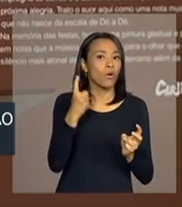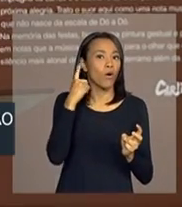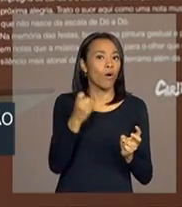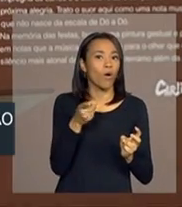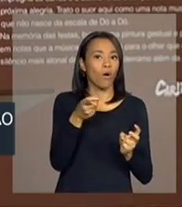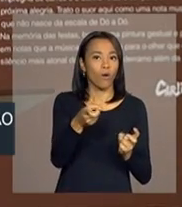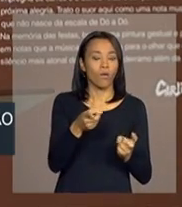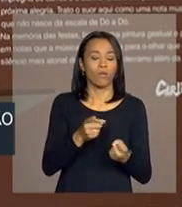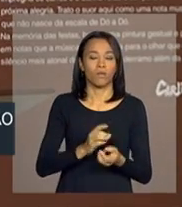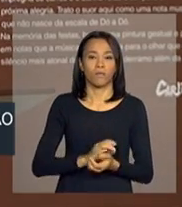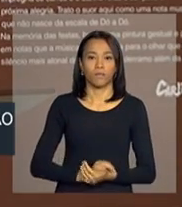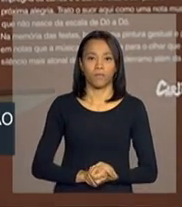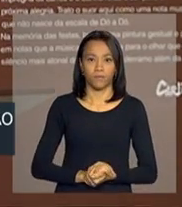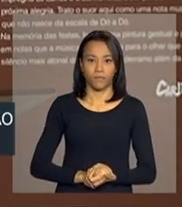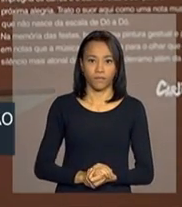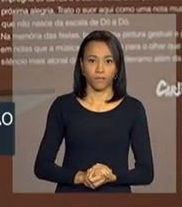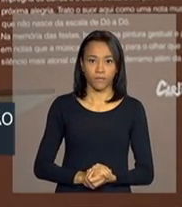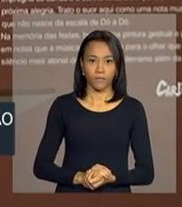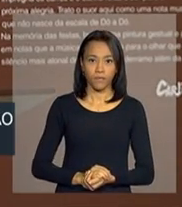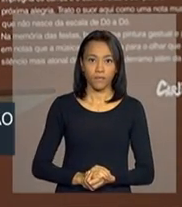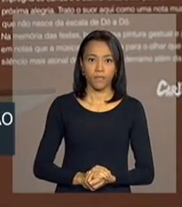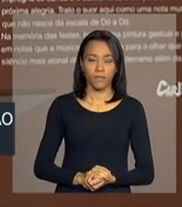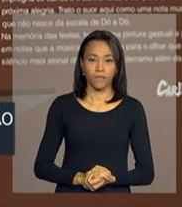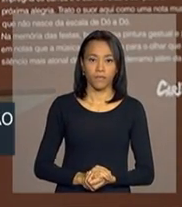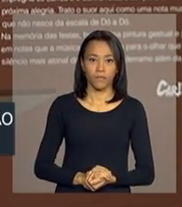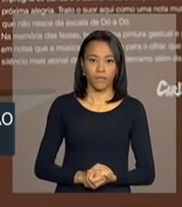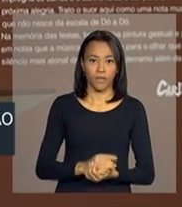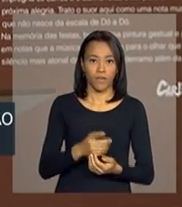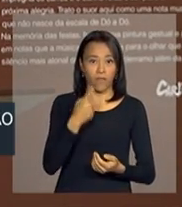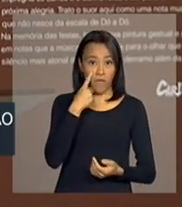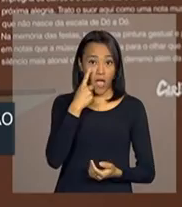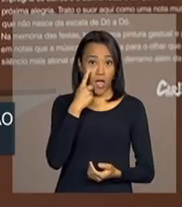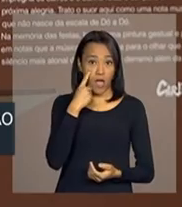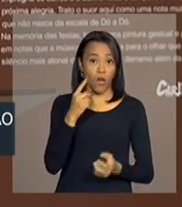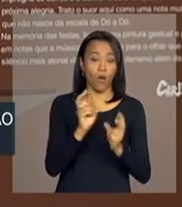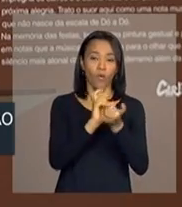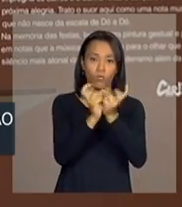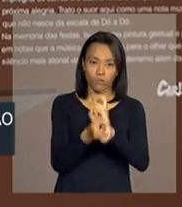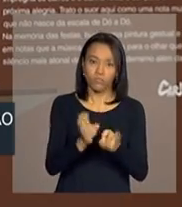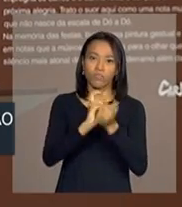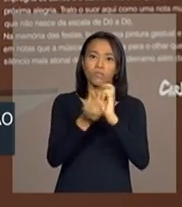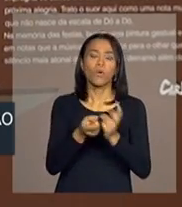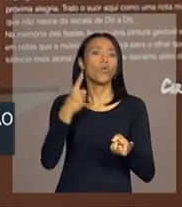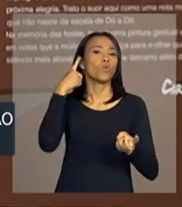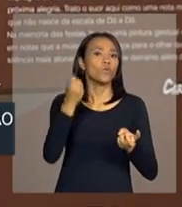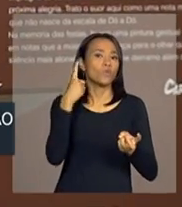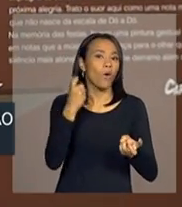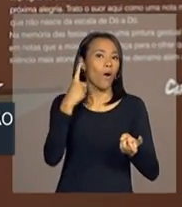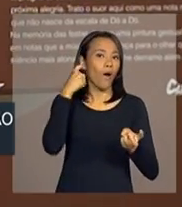Ola e lá e lá e oh lê lê, faz o ole lê. Ola e lá e lá,